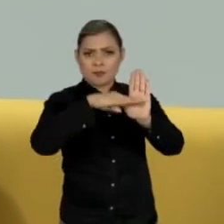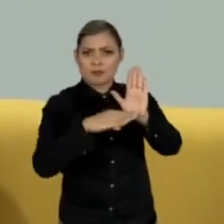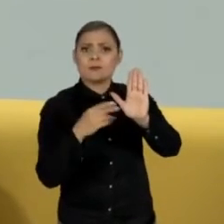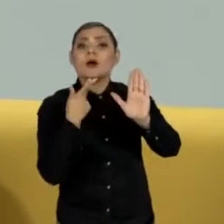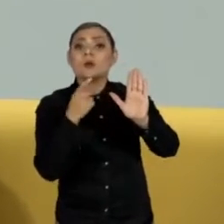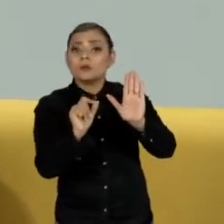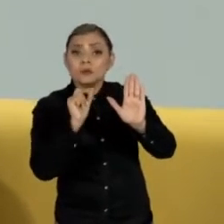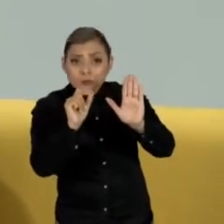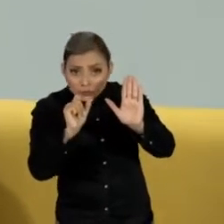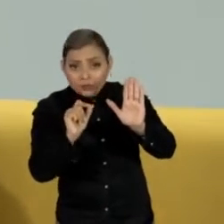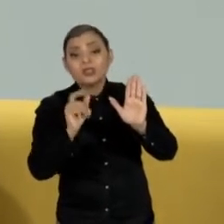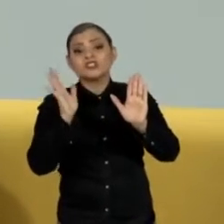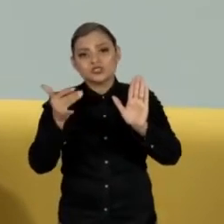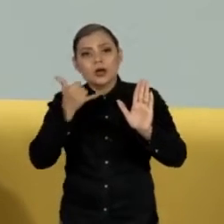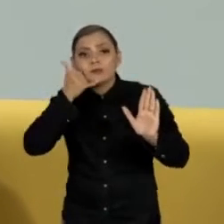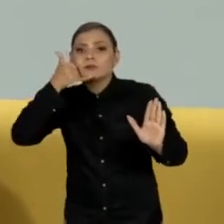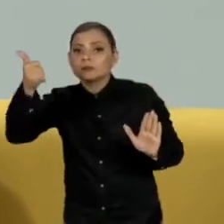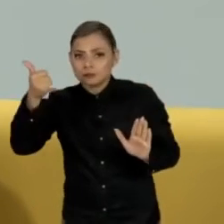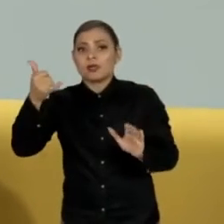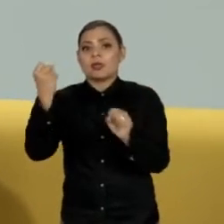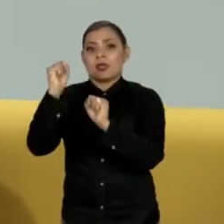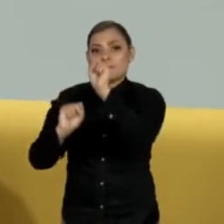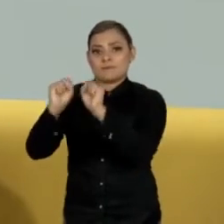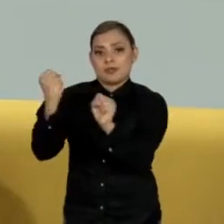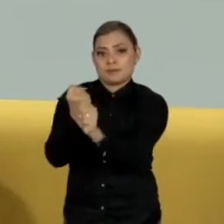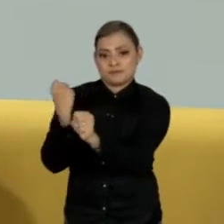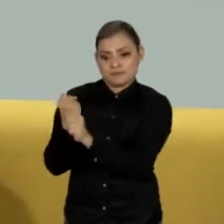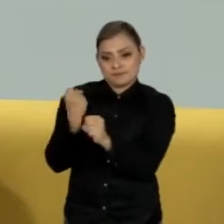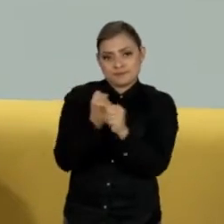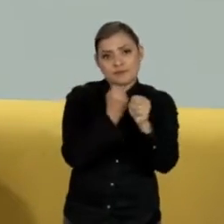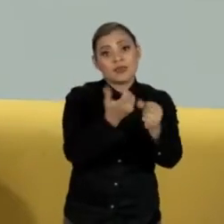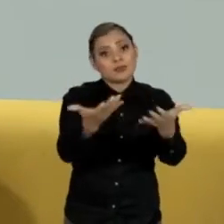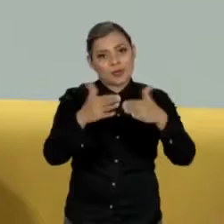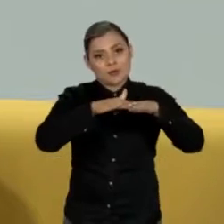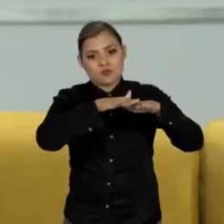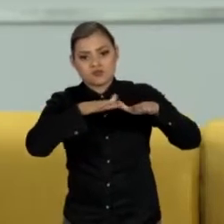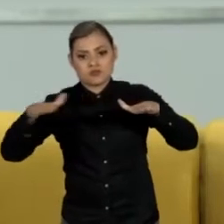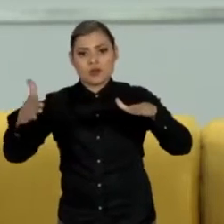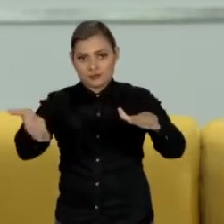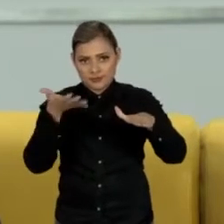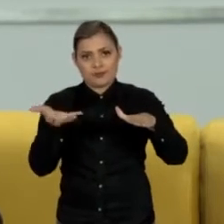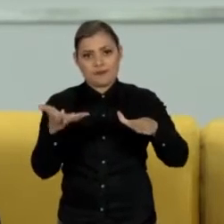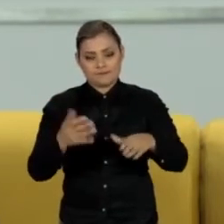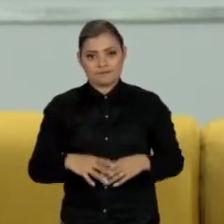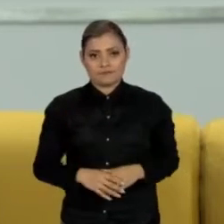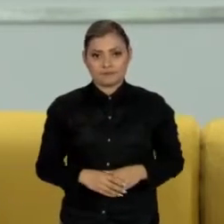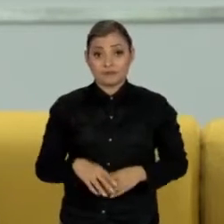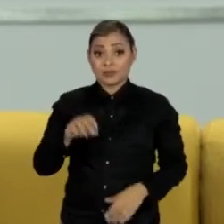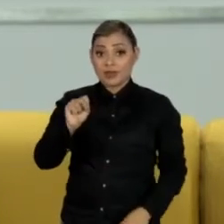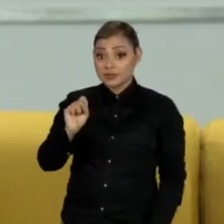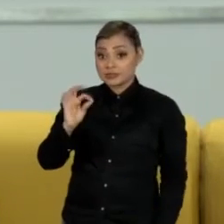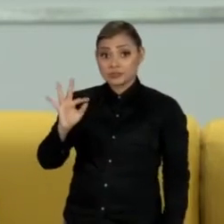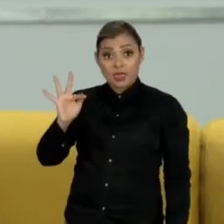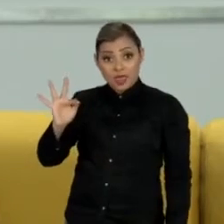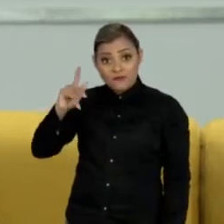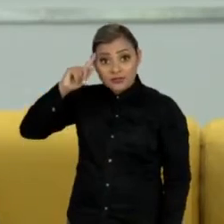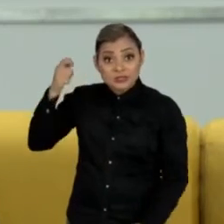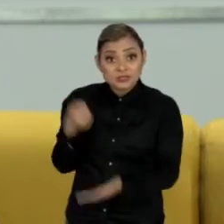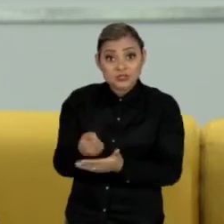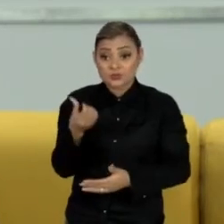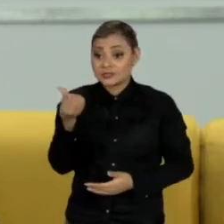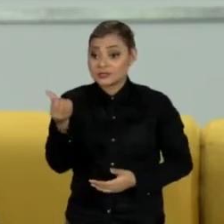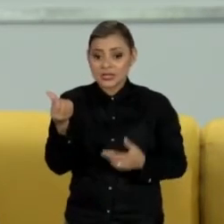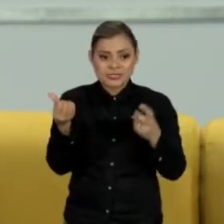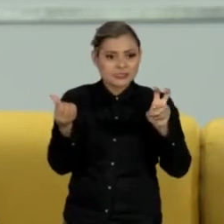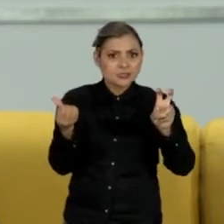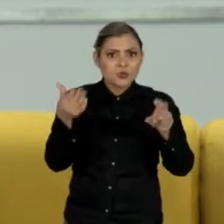já contatou a empresa de manutenção para executar o reparo. O Supremo Tribunal Federal decidiu por seis votos